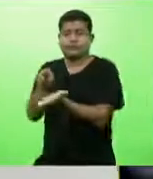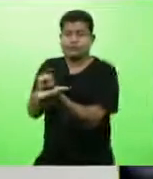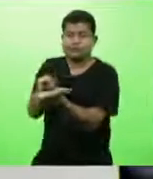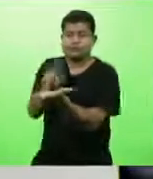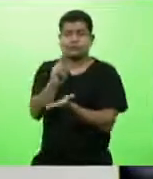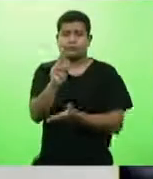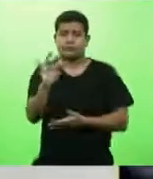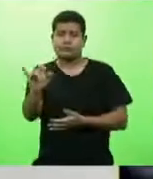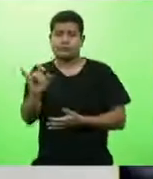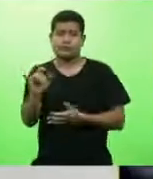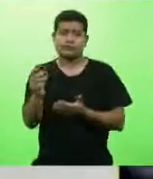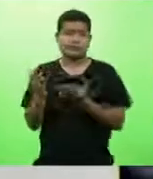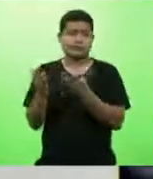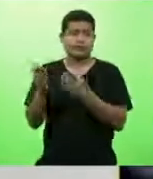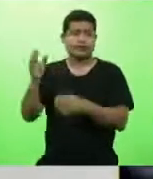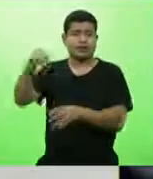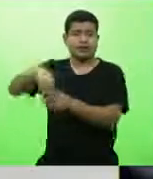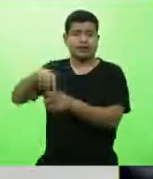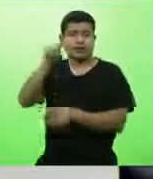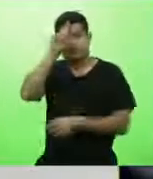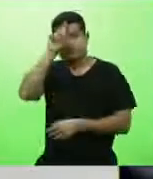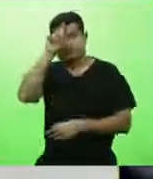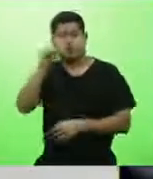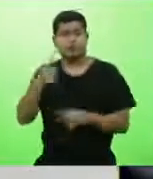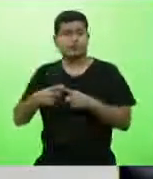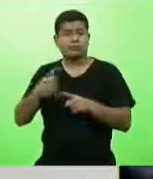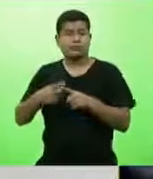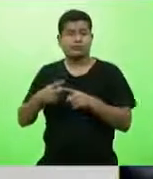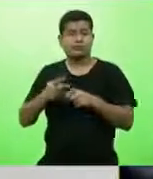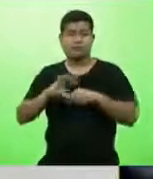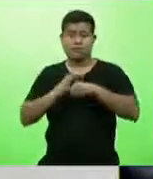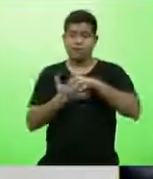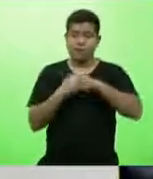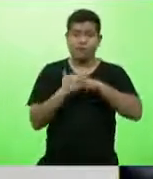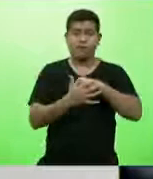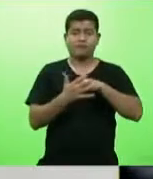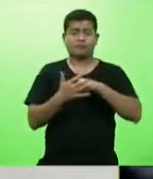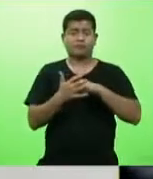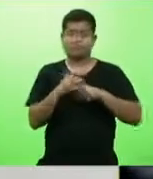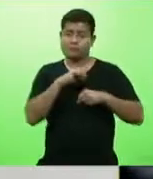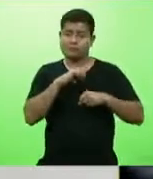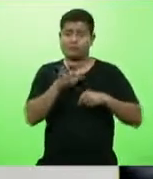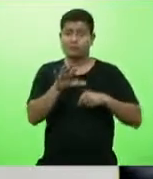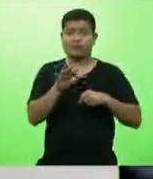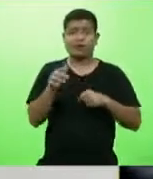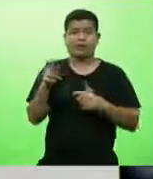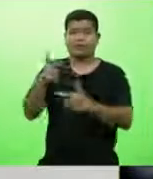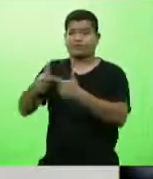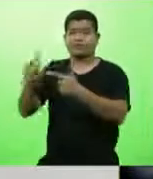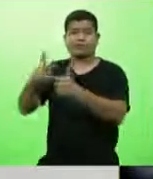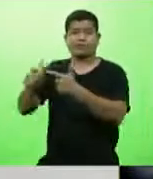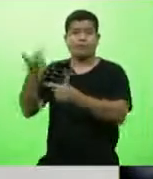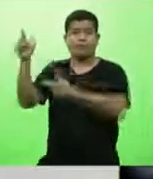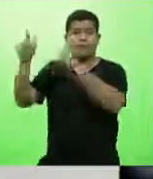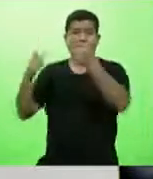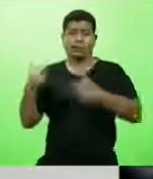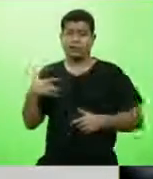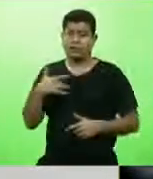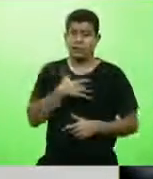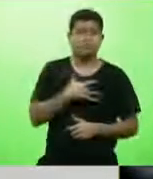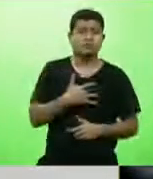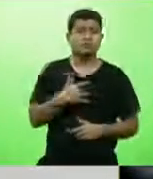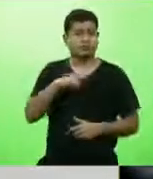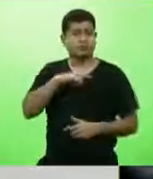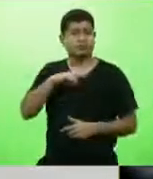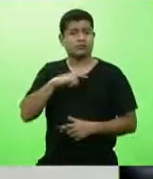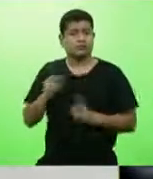porque, além da Covid, continuam os outros problemas de saúde das pessoas, sejam de acidentes, de